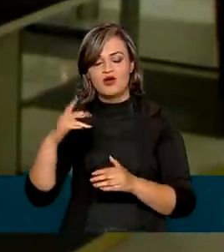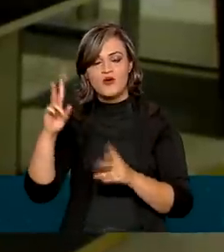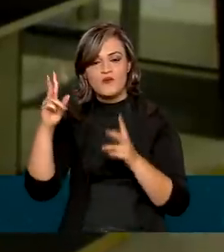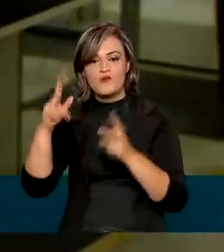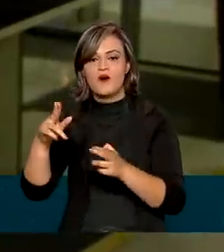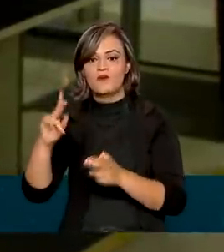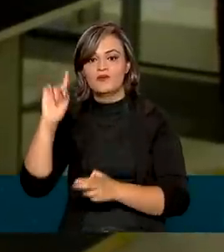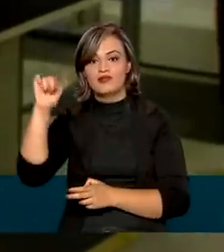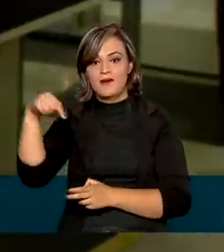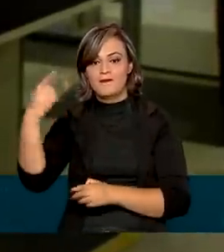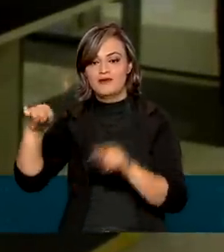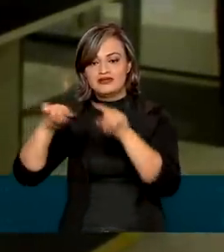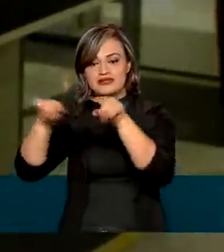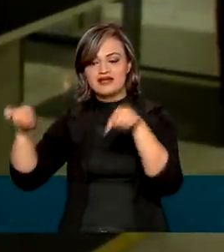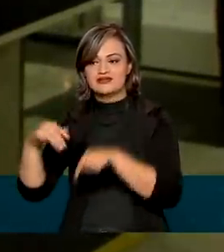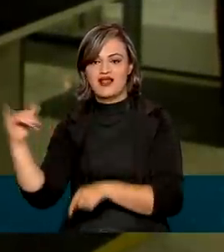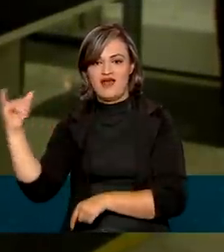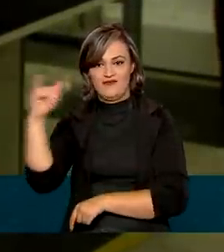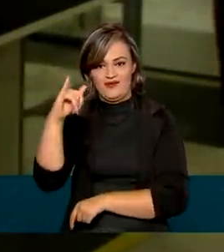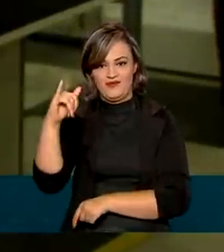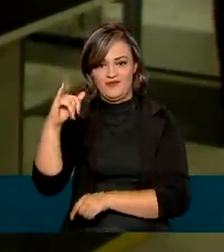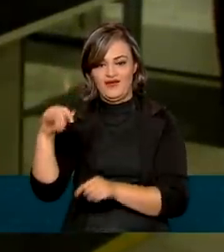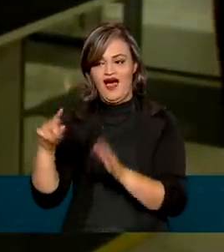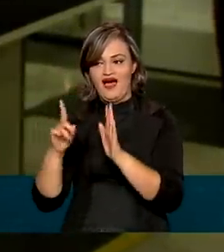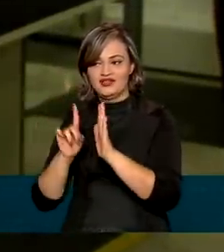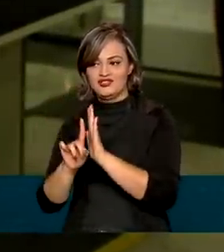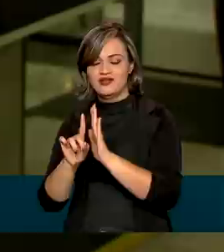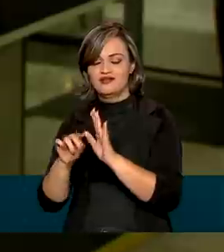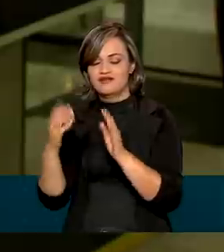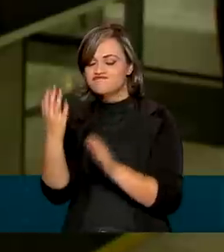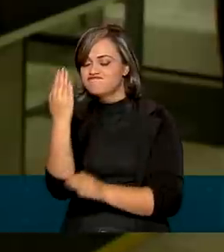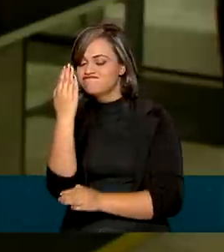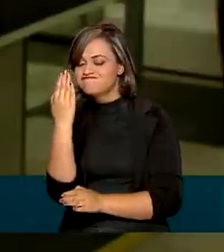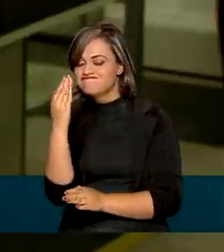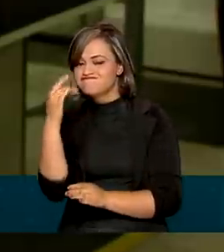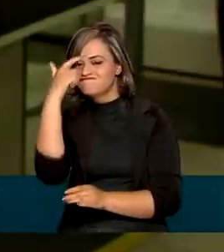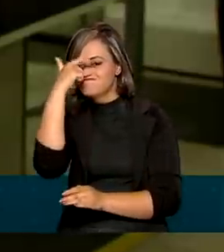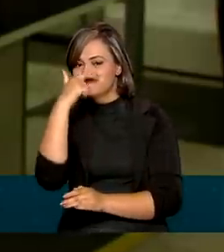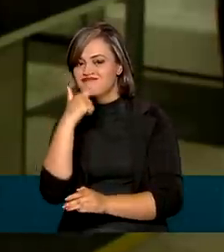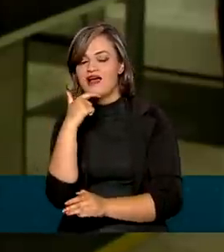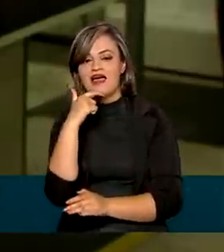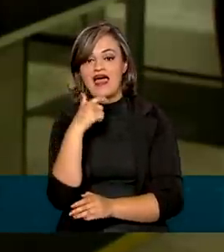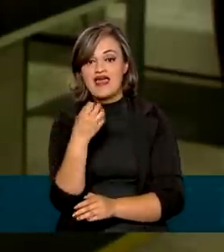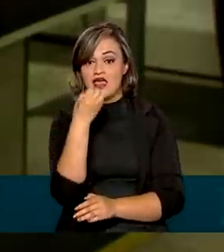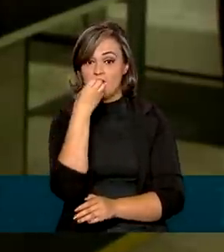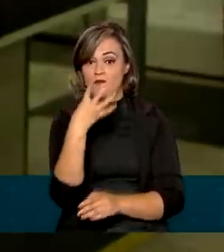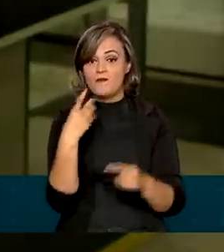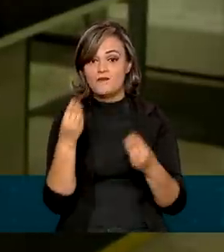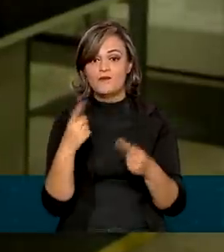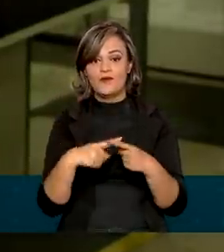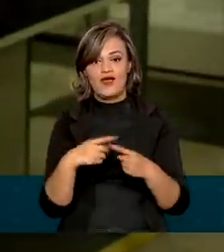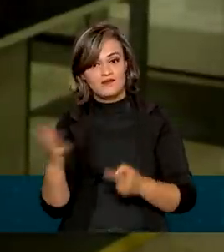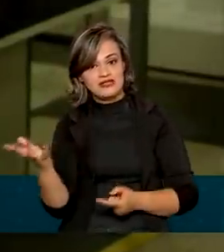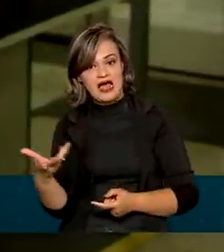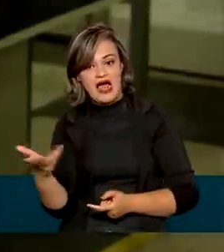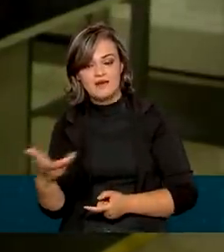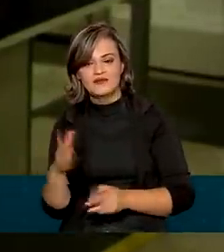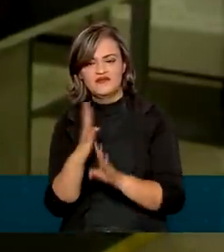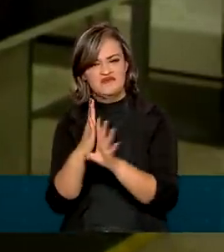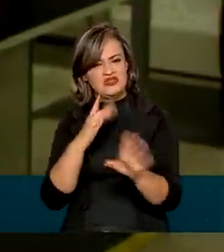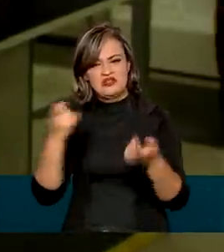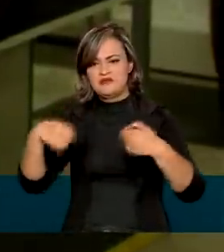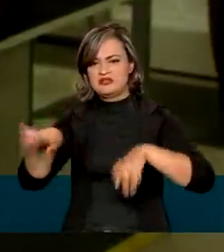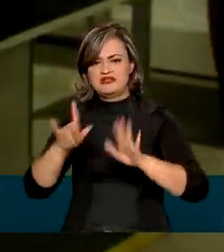acontece na sala de embarque. Essa tecnologia vai proporcionar ainda mais agilidade no embarque, sem